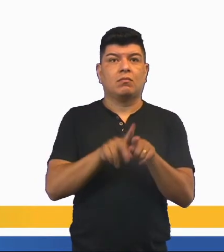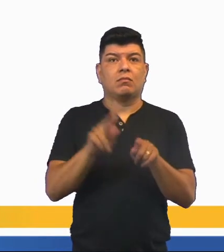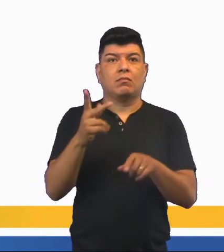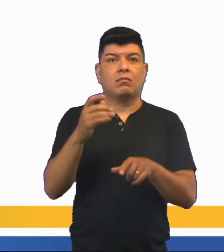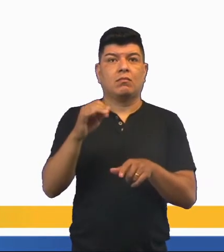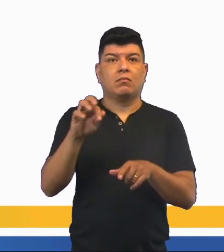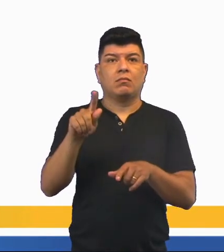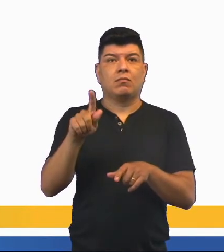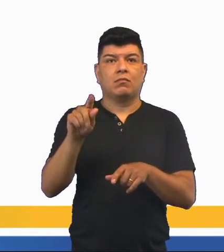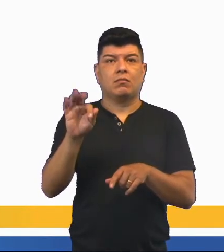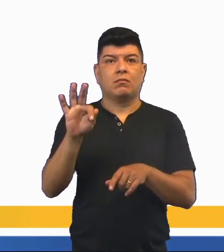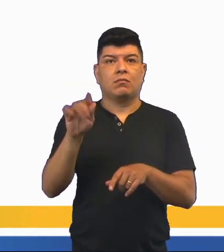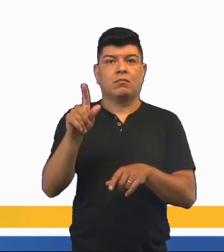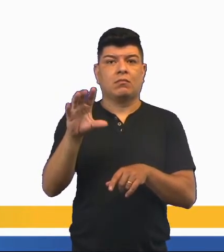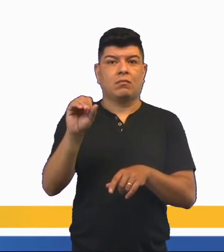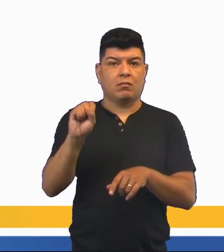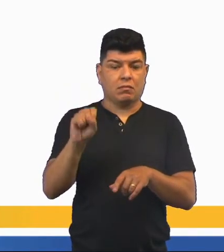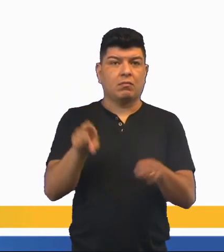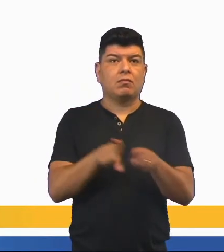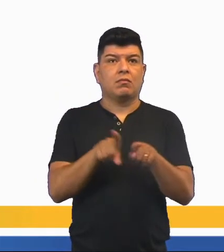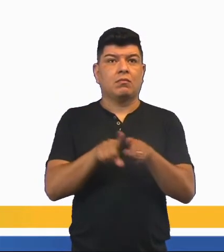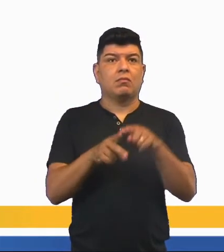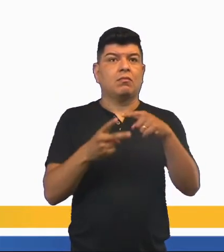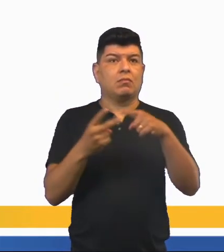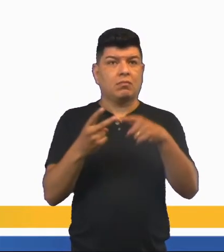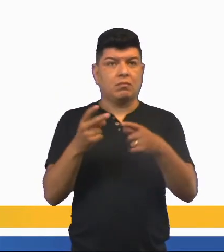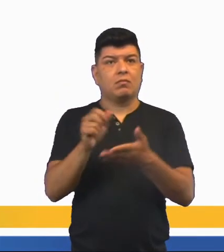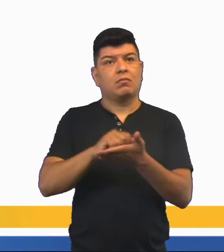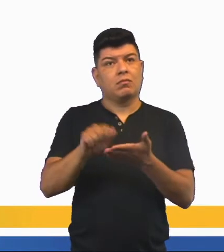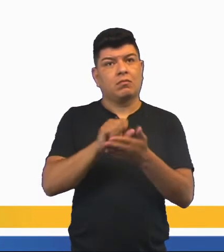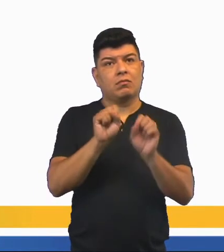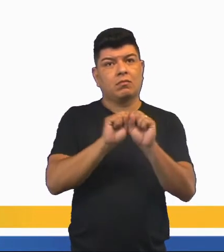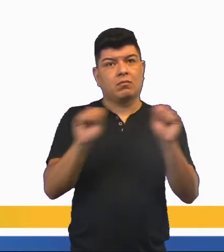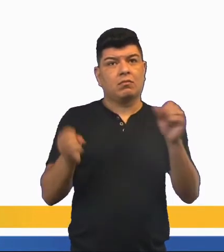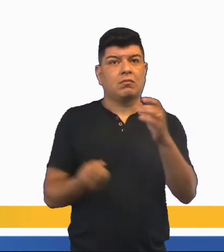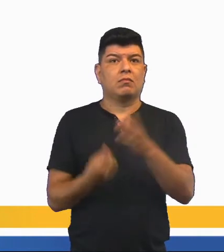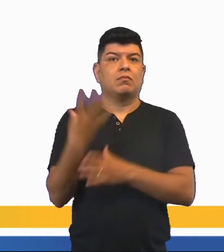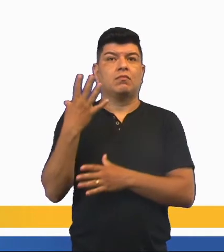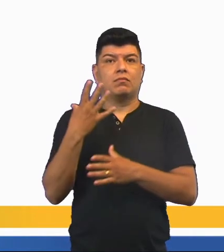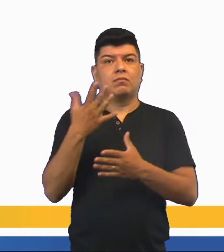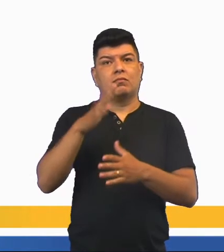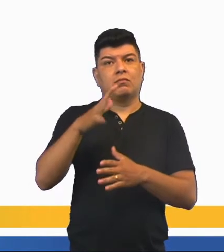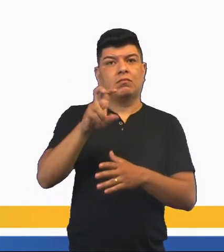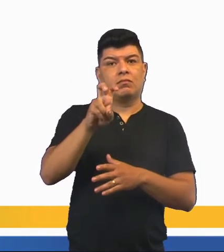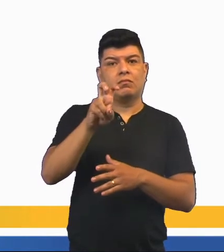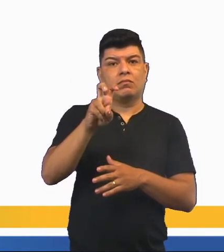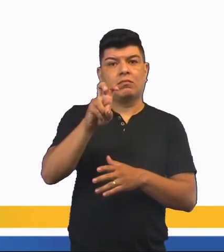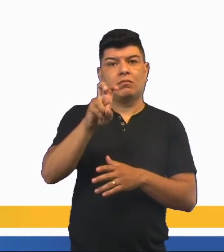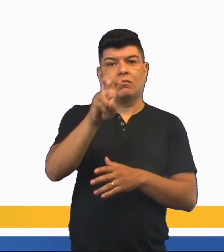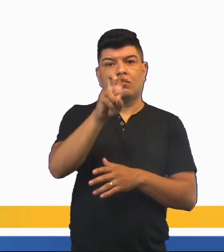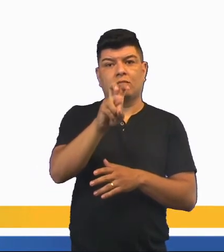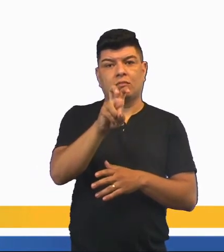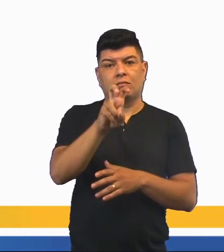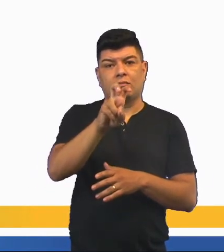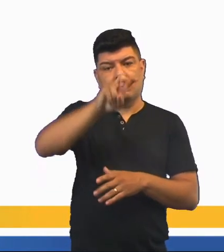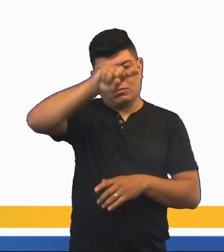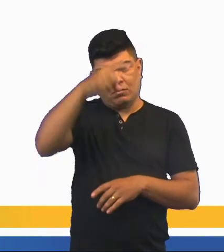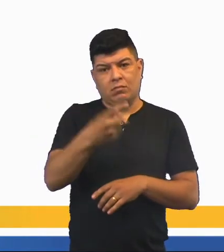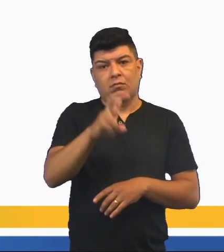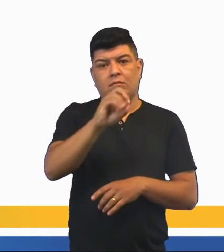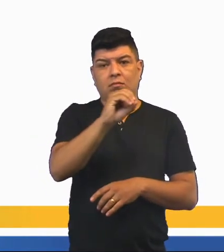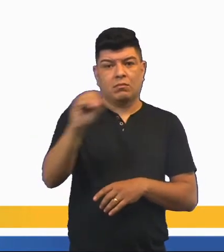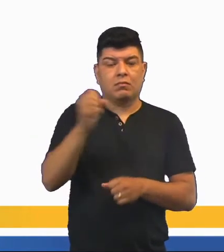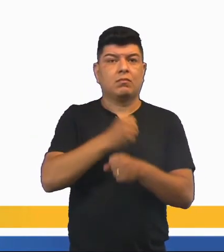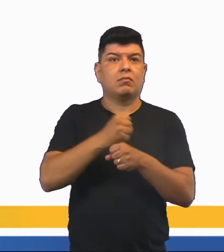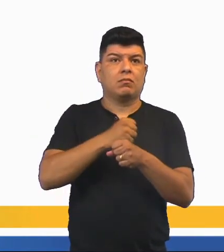os hieroglifos. Ambos sistemas de escritas foram criados há cerca de 5.500 anos,